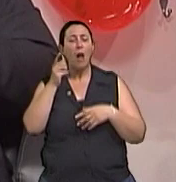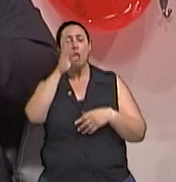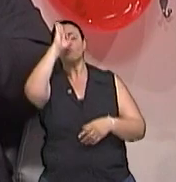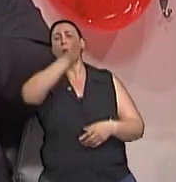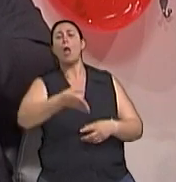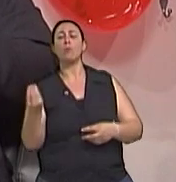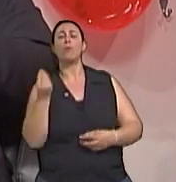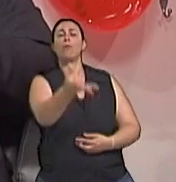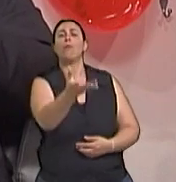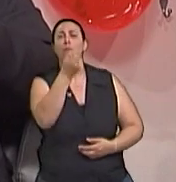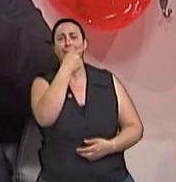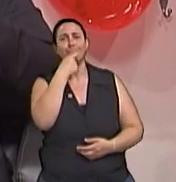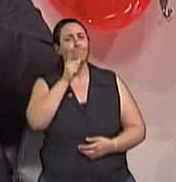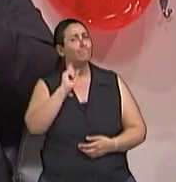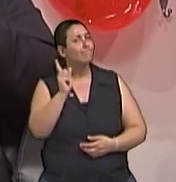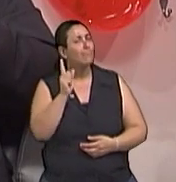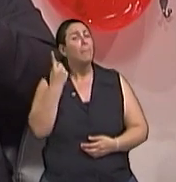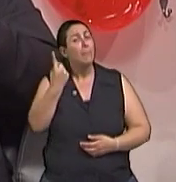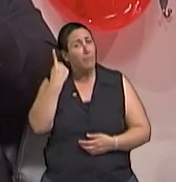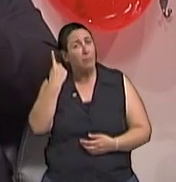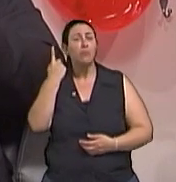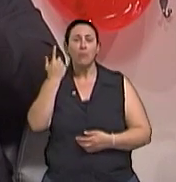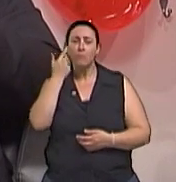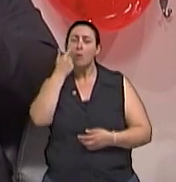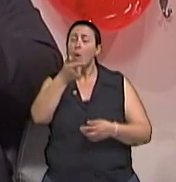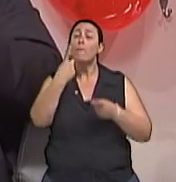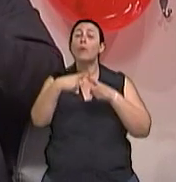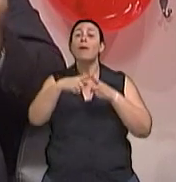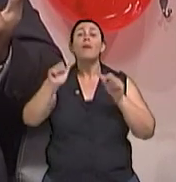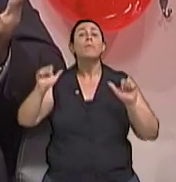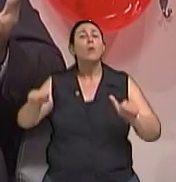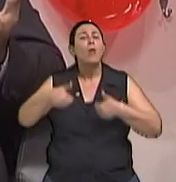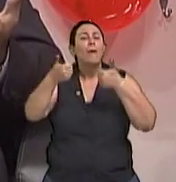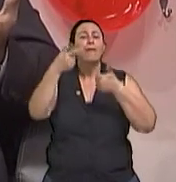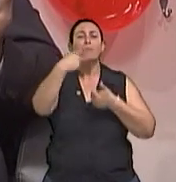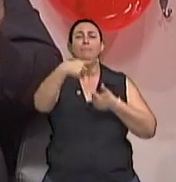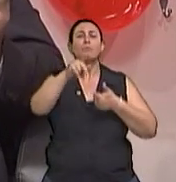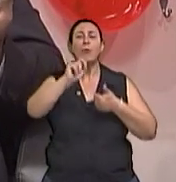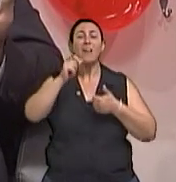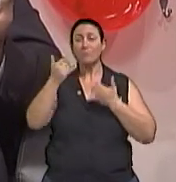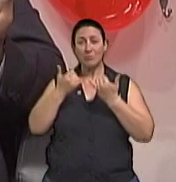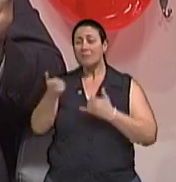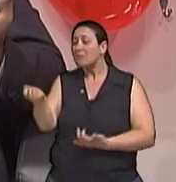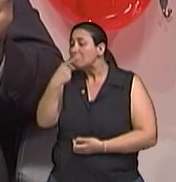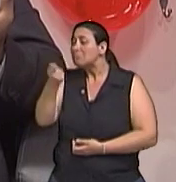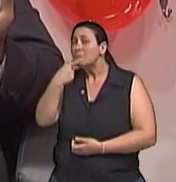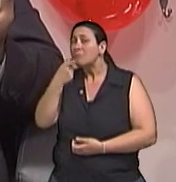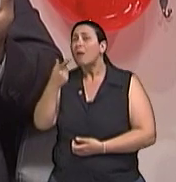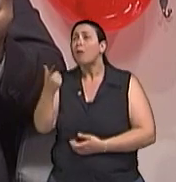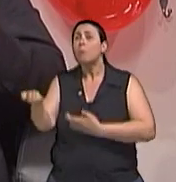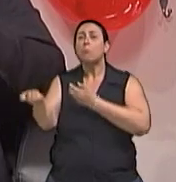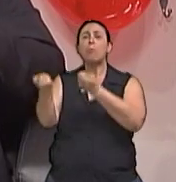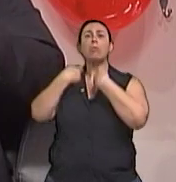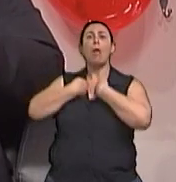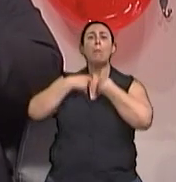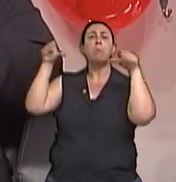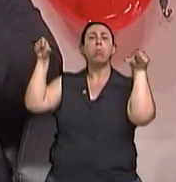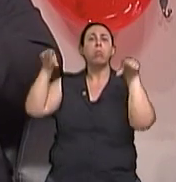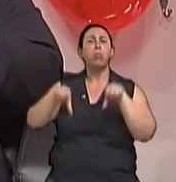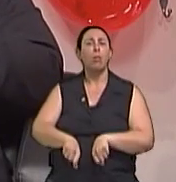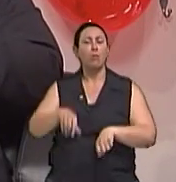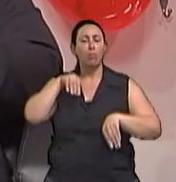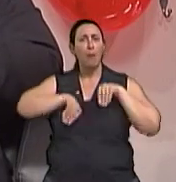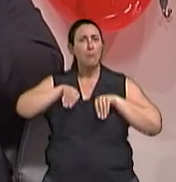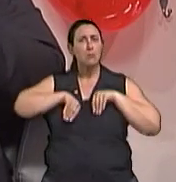por longo prazo pode até aumentar a chance do indivíduo não sair da própria depressão que ele está e piorar a depressão. Então, veja